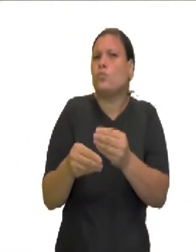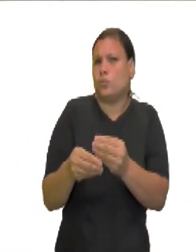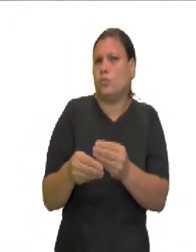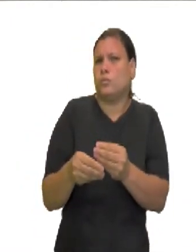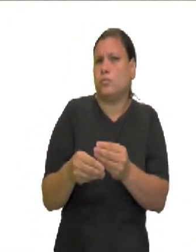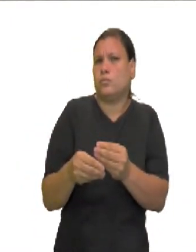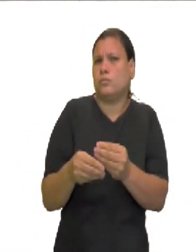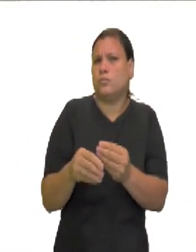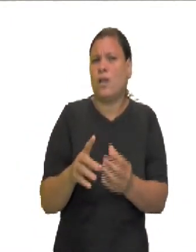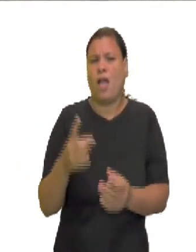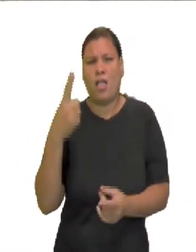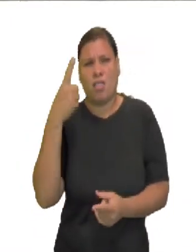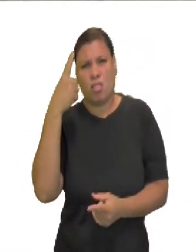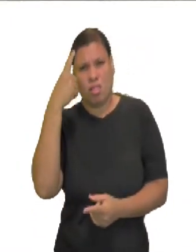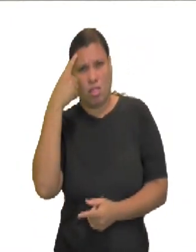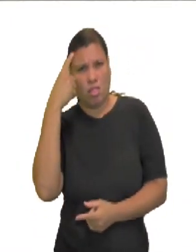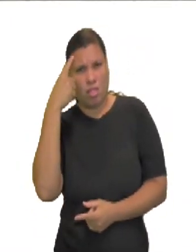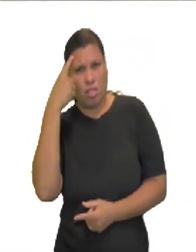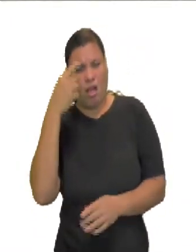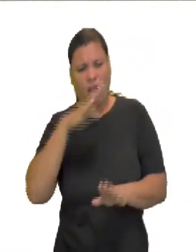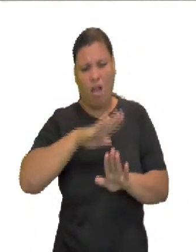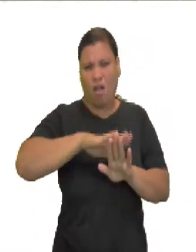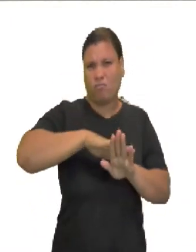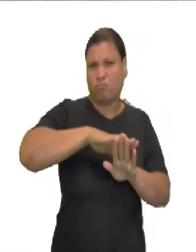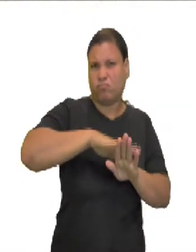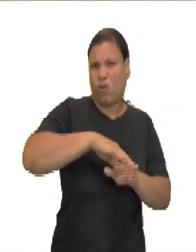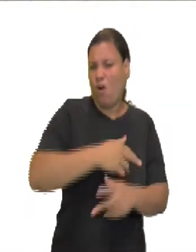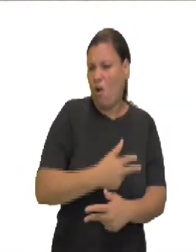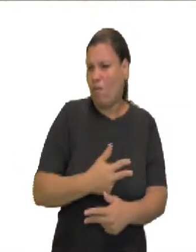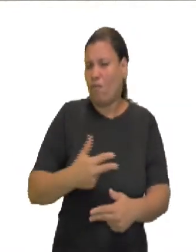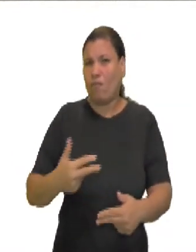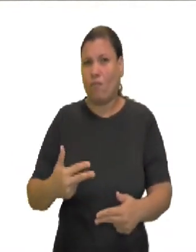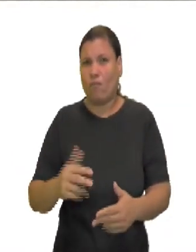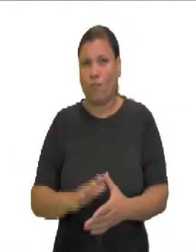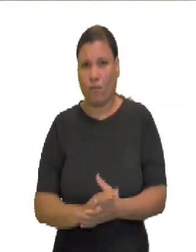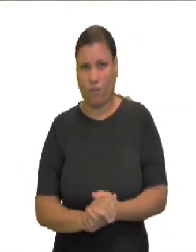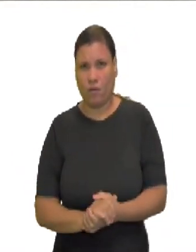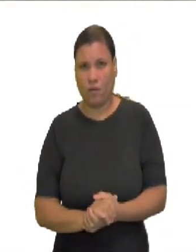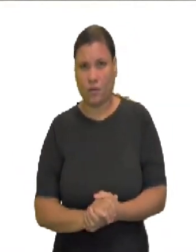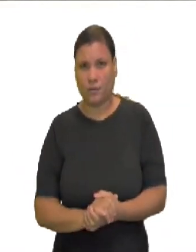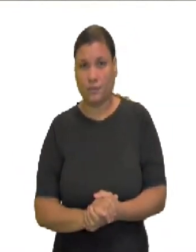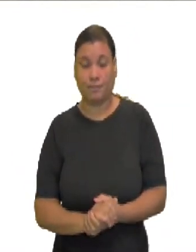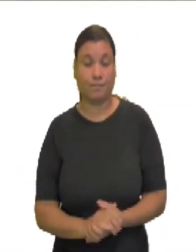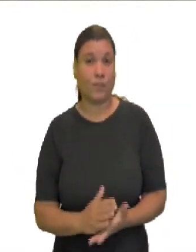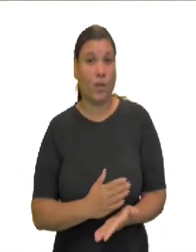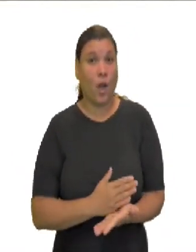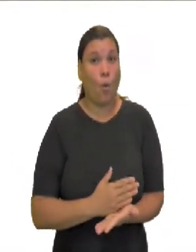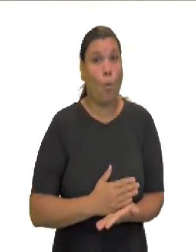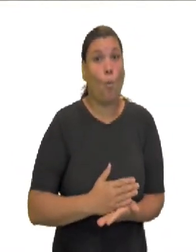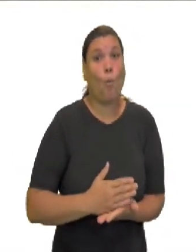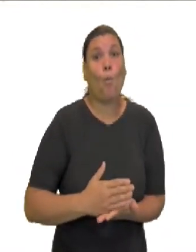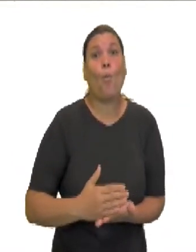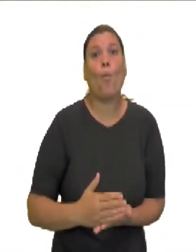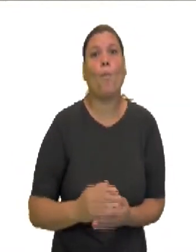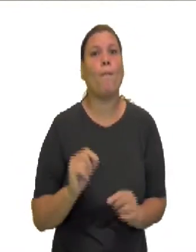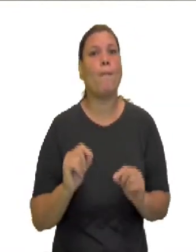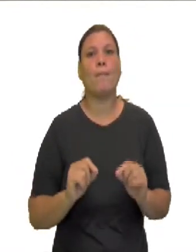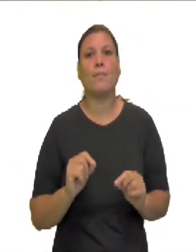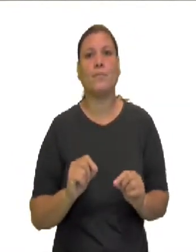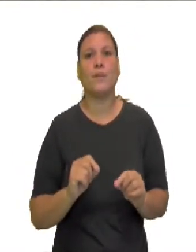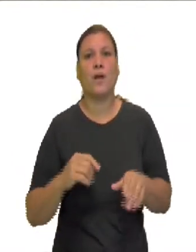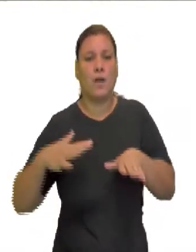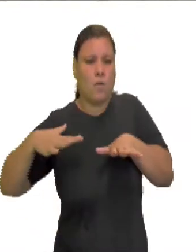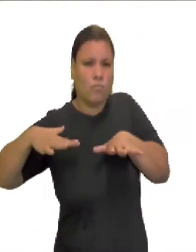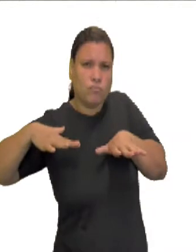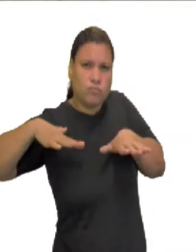igualitários e racionalismo, foram ponto de partida os primeiros movimentos